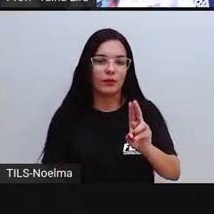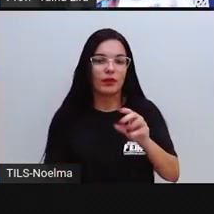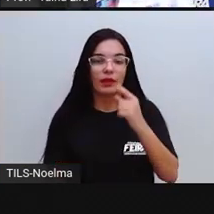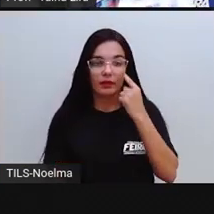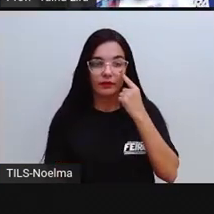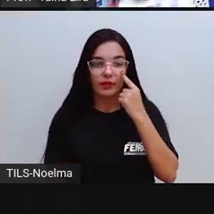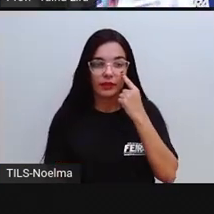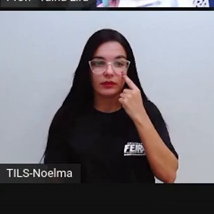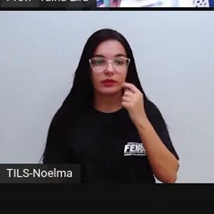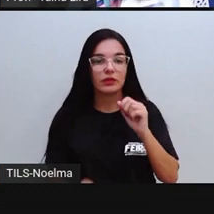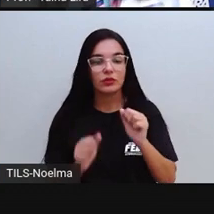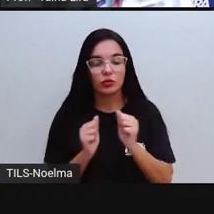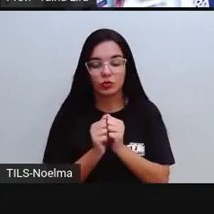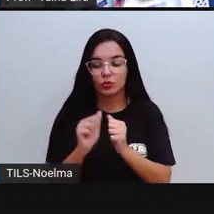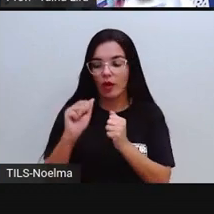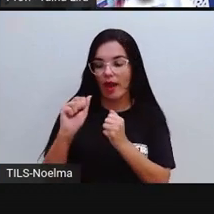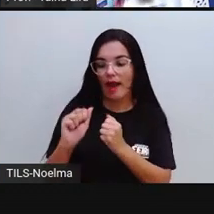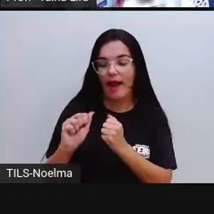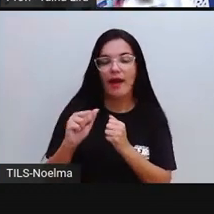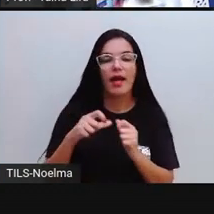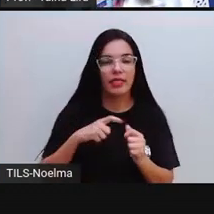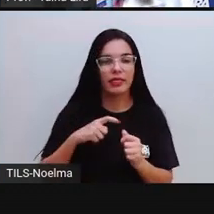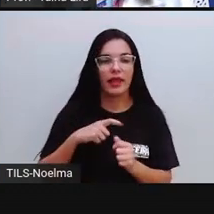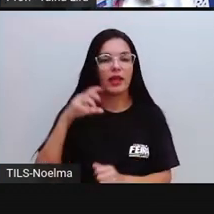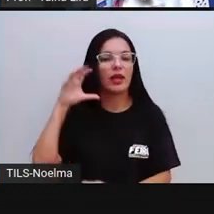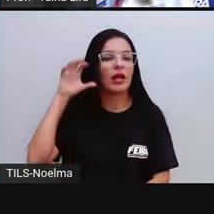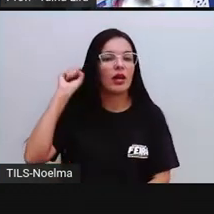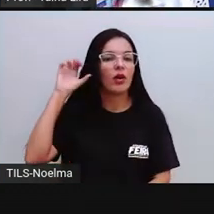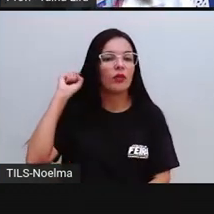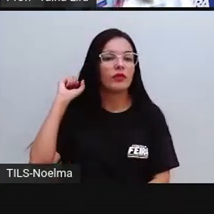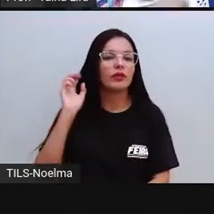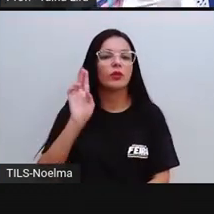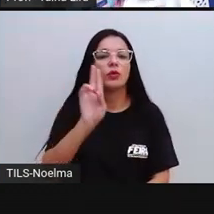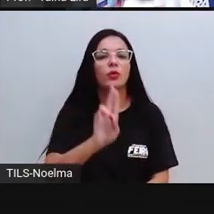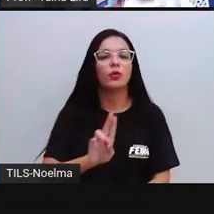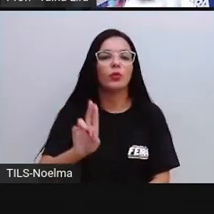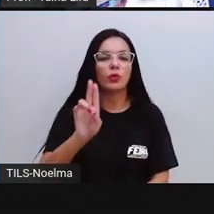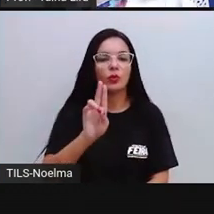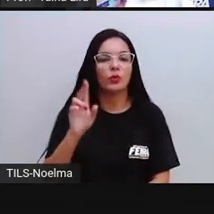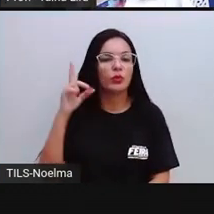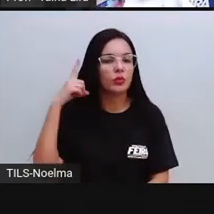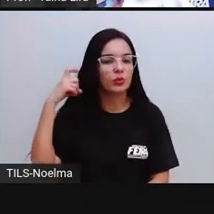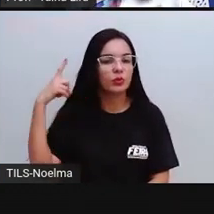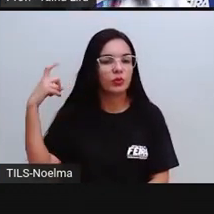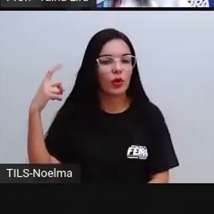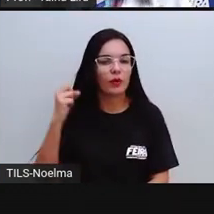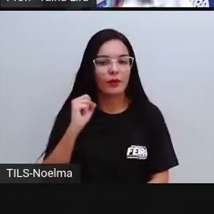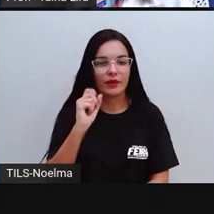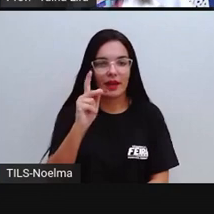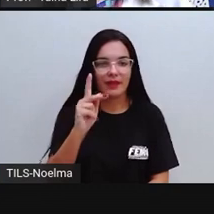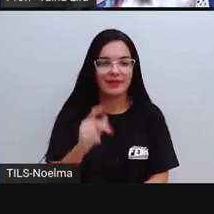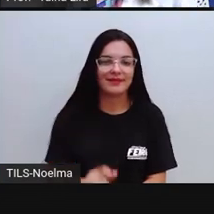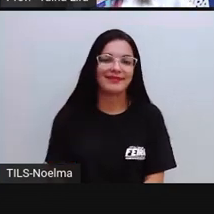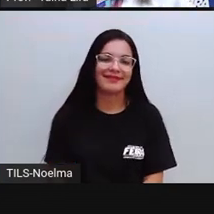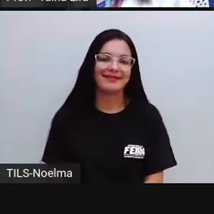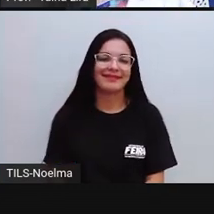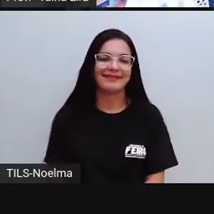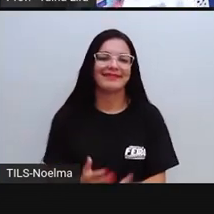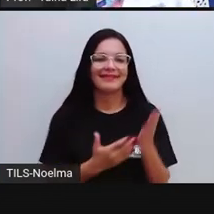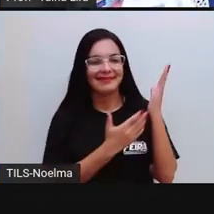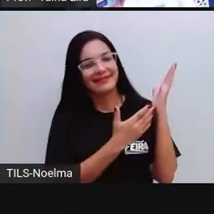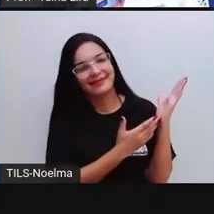acompanhado do A, nós ouvimos, tá? O som do U. Então, olha lá. A Pro até